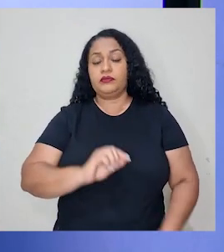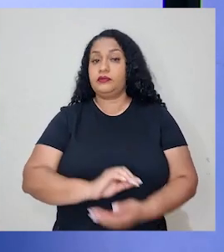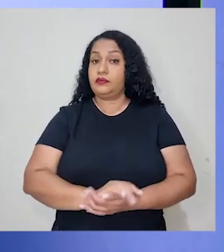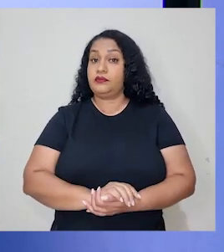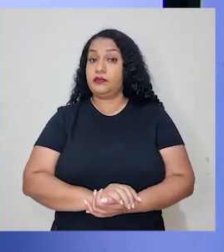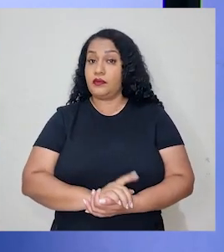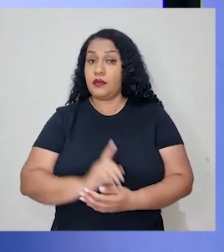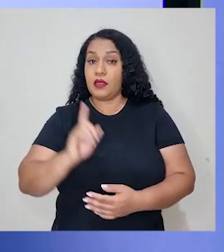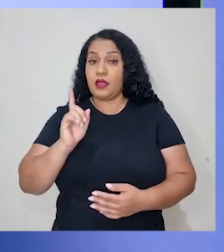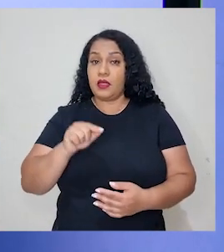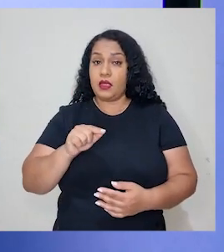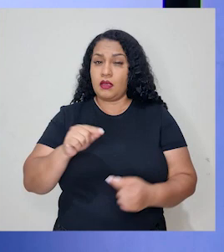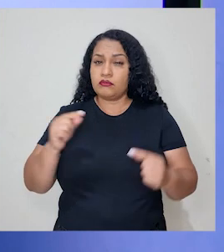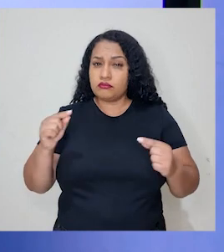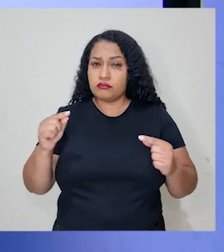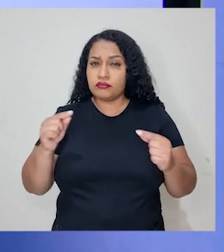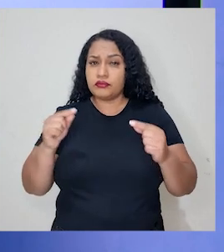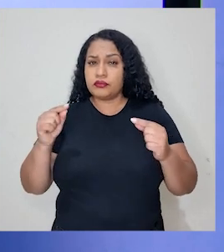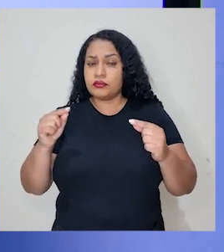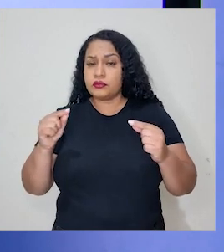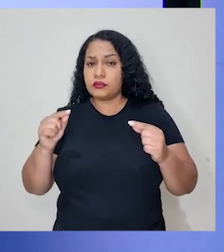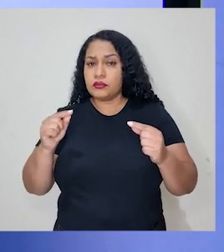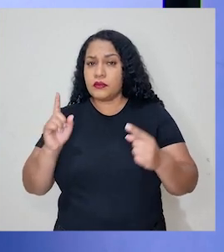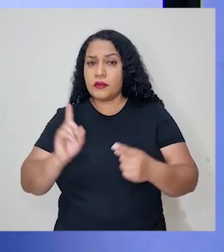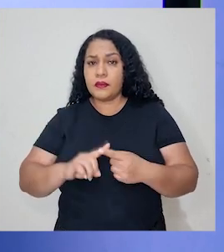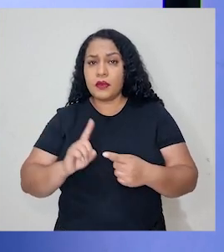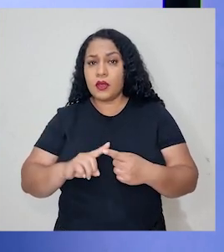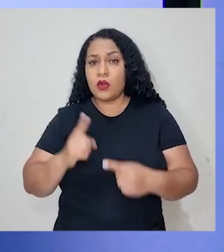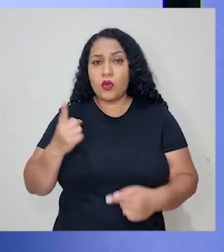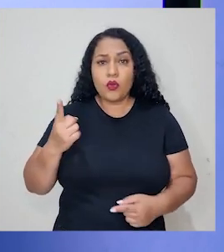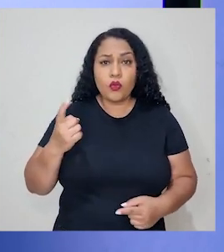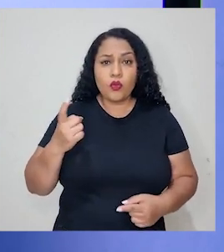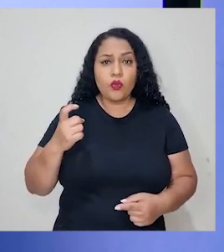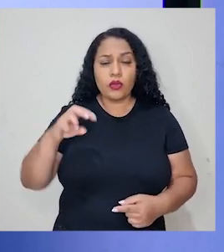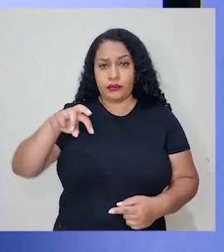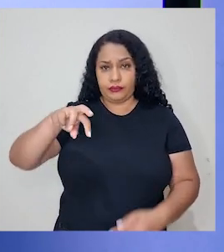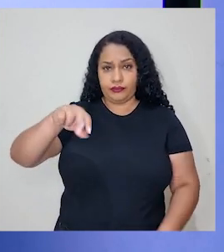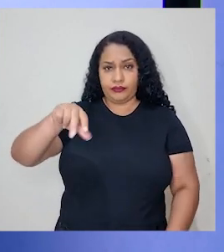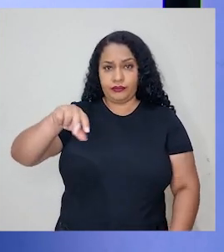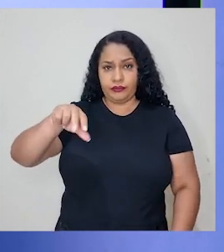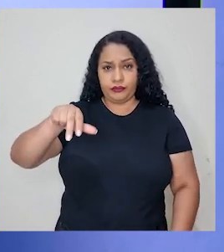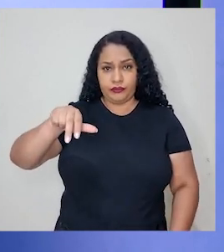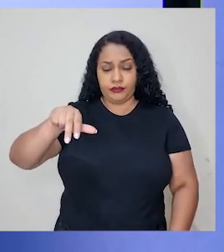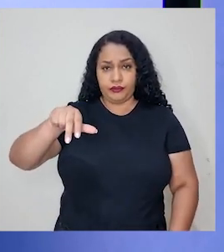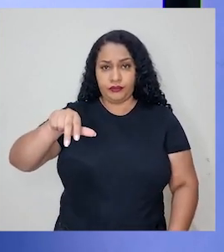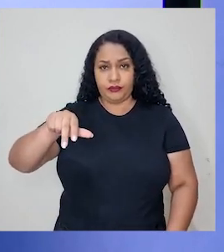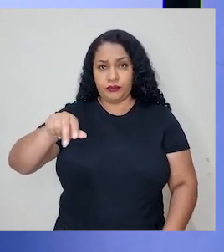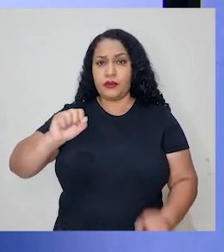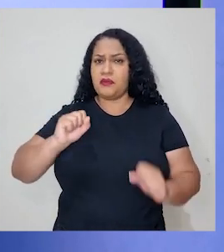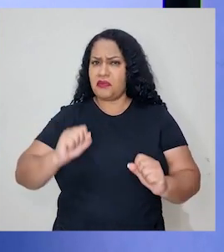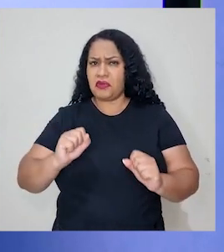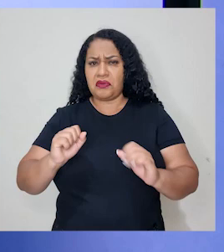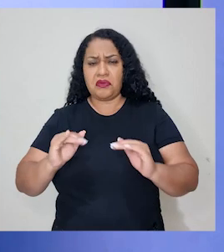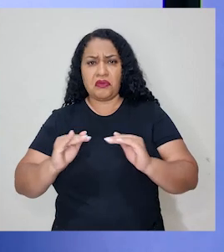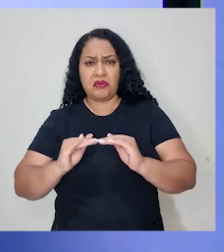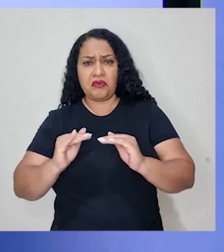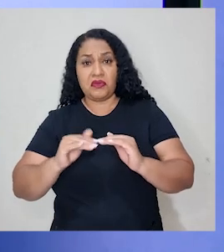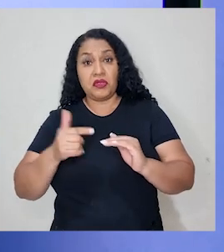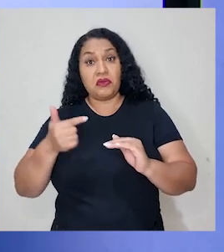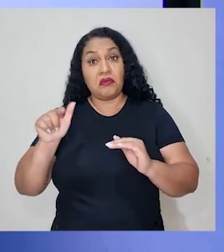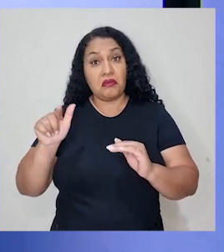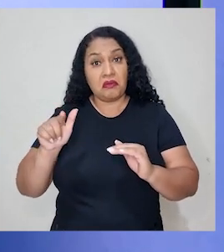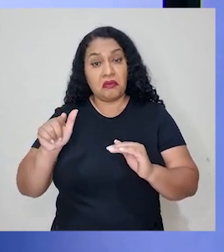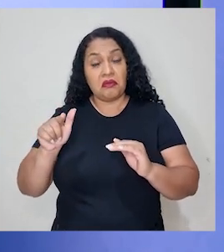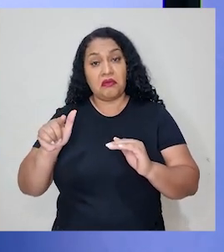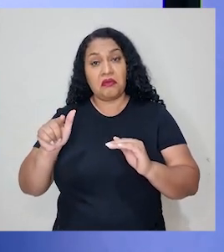É diretamente proporcional, porque é uma única torneira. Pode confundir com alguns outros